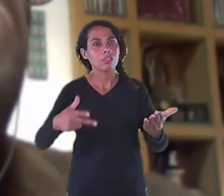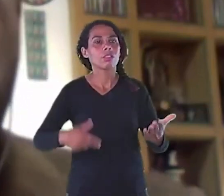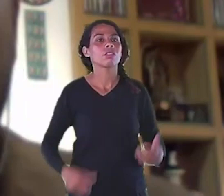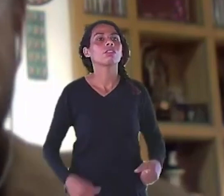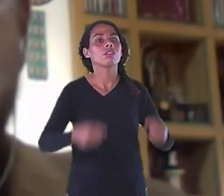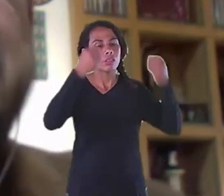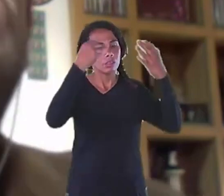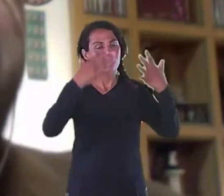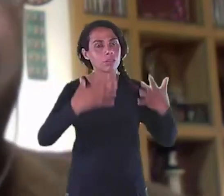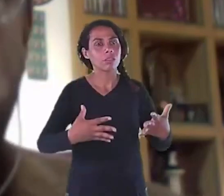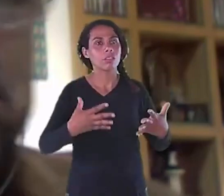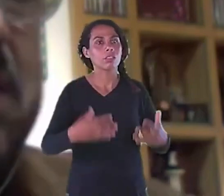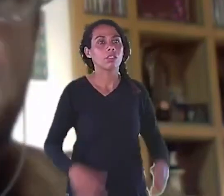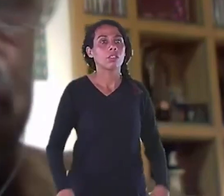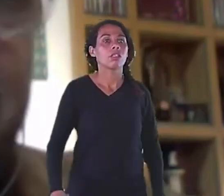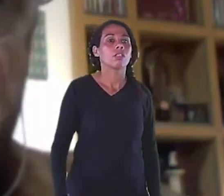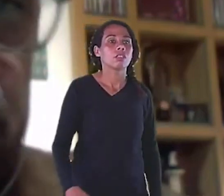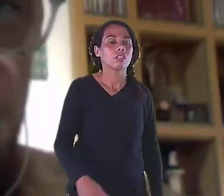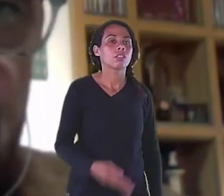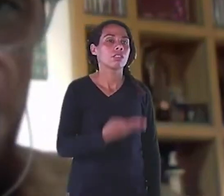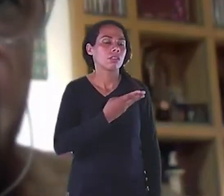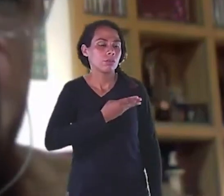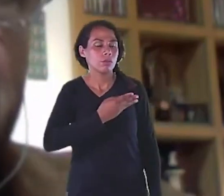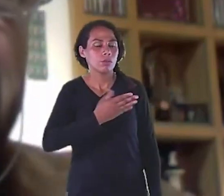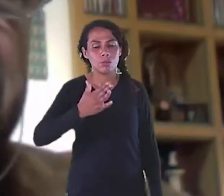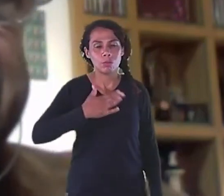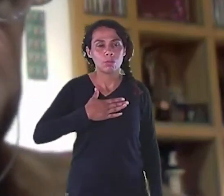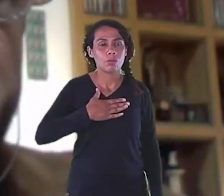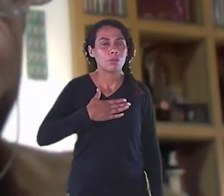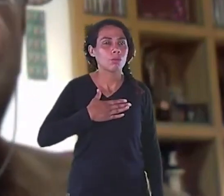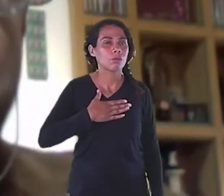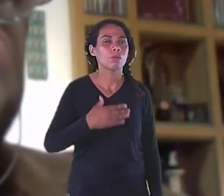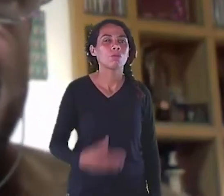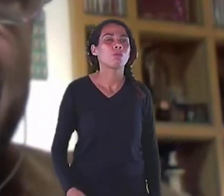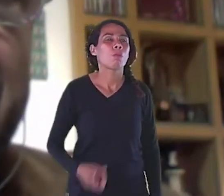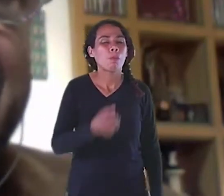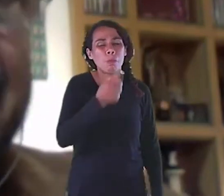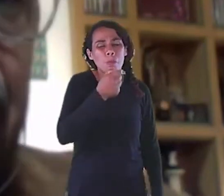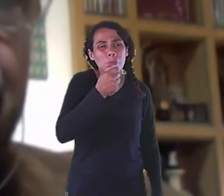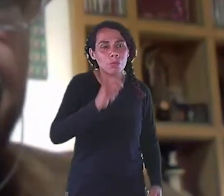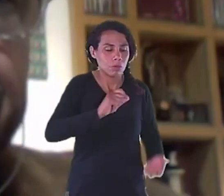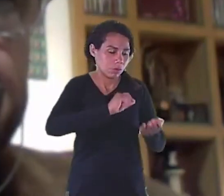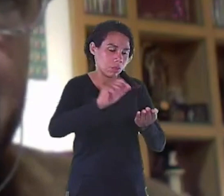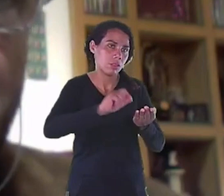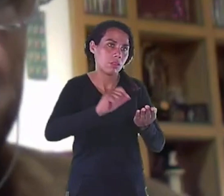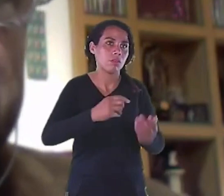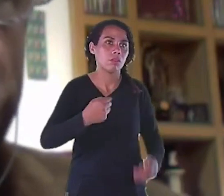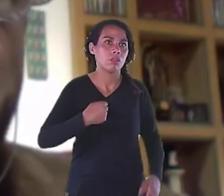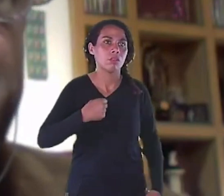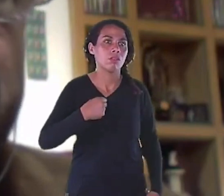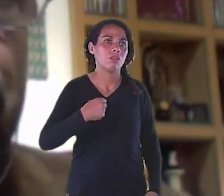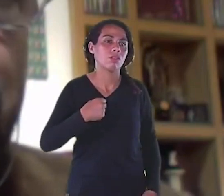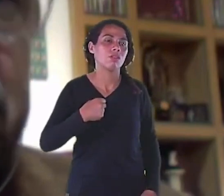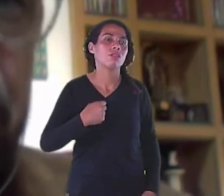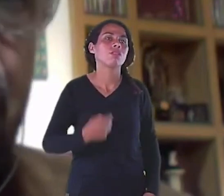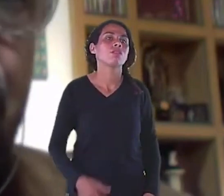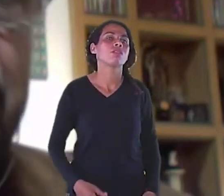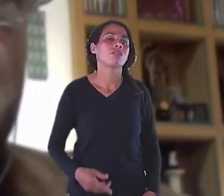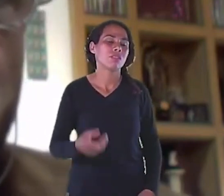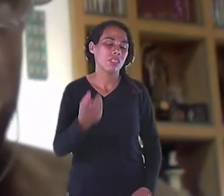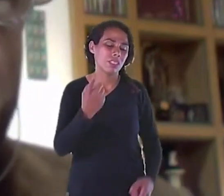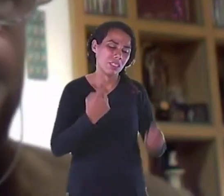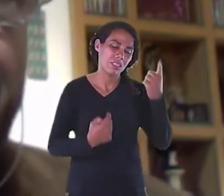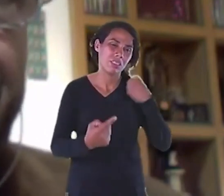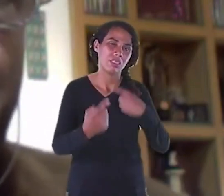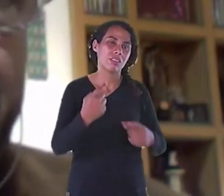não enche uma mão Seria cinco livros Seis livros no máximo E esse livro Até hoje Está em catálogo É um dos livros Mais vendidos do Brasil